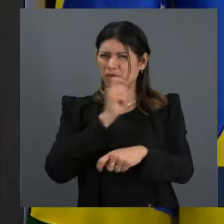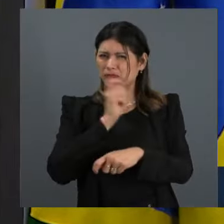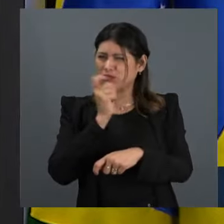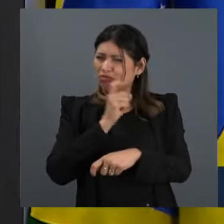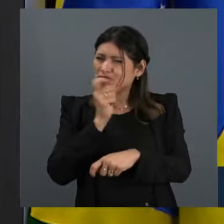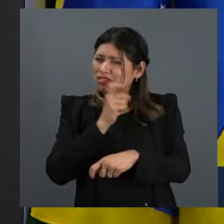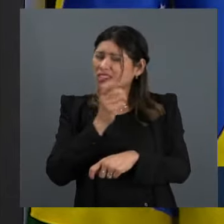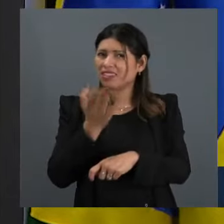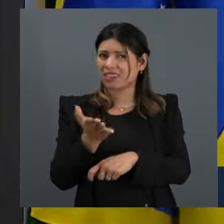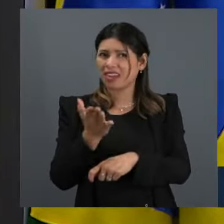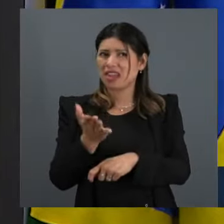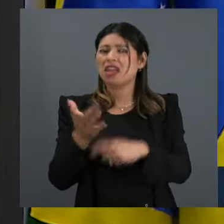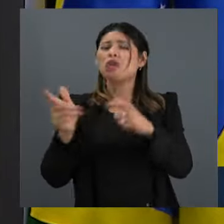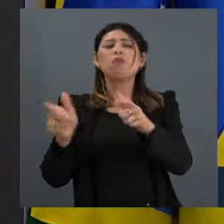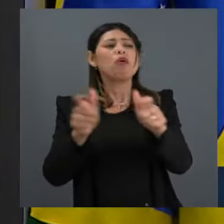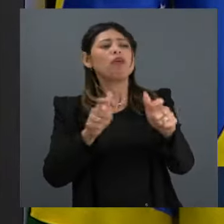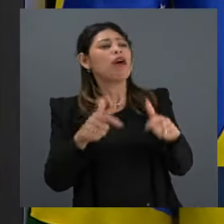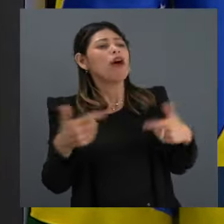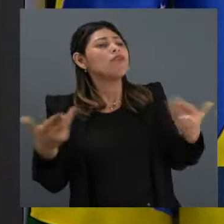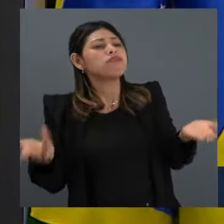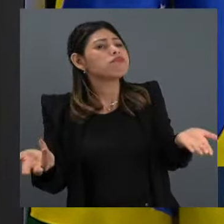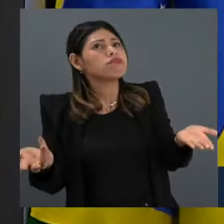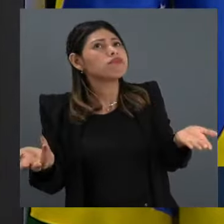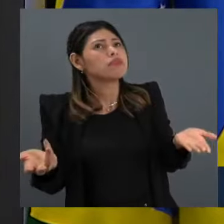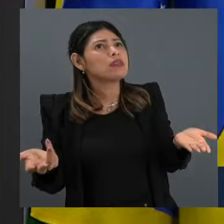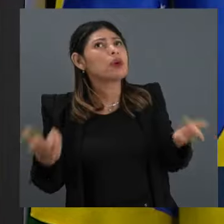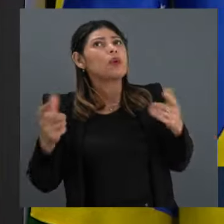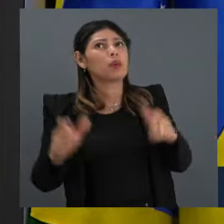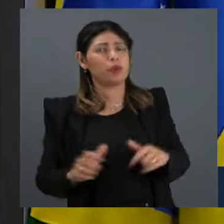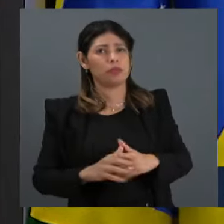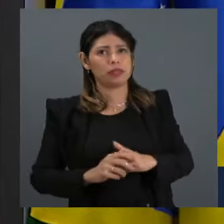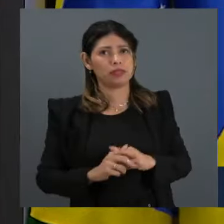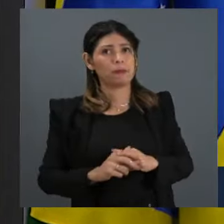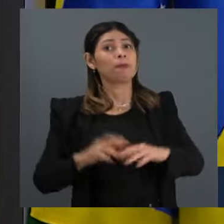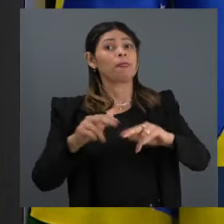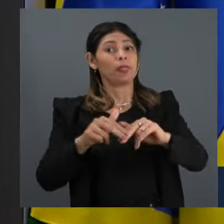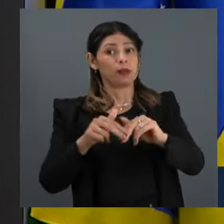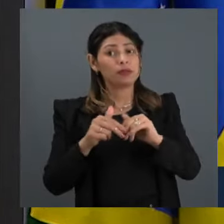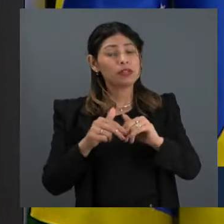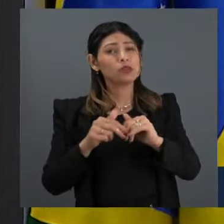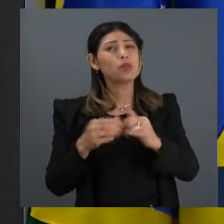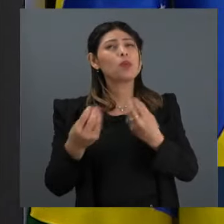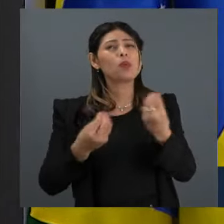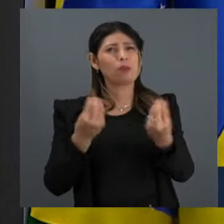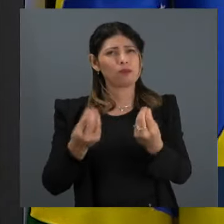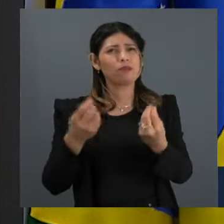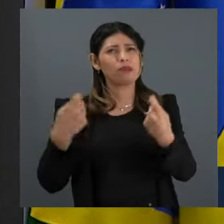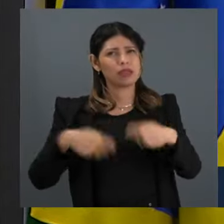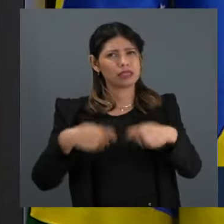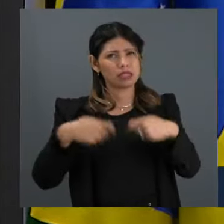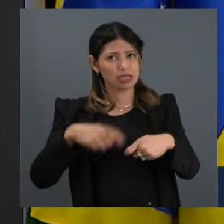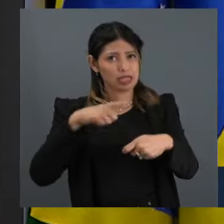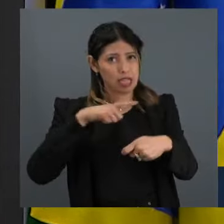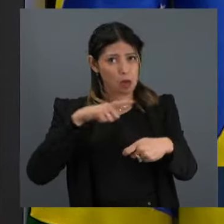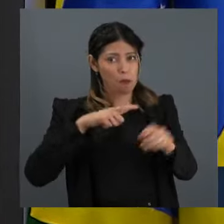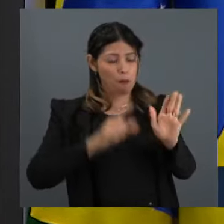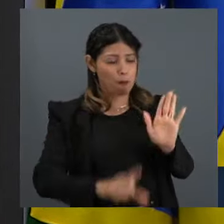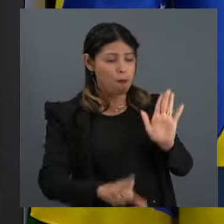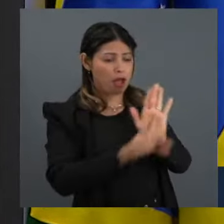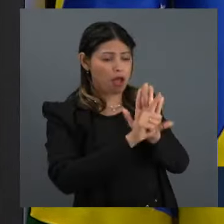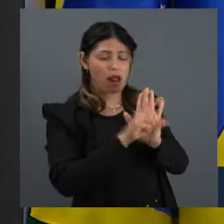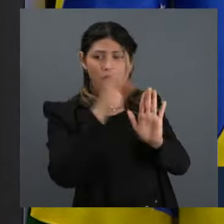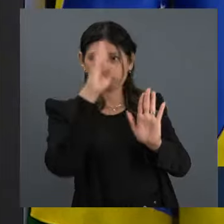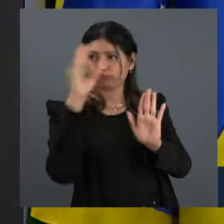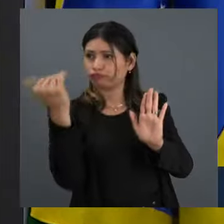aonde for e por quem for. E para cuidar desses abusos, já existe uma farta legislação brasileira.